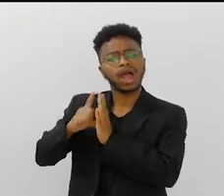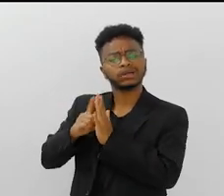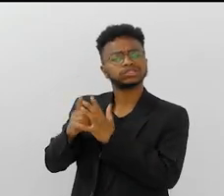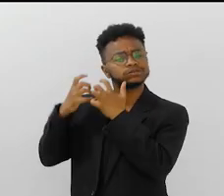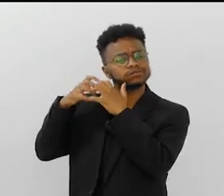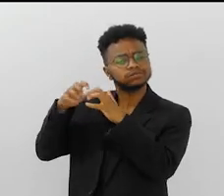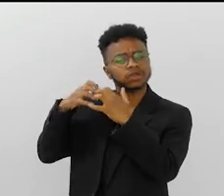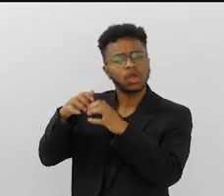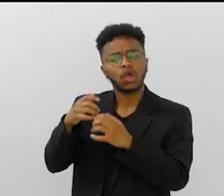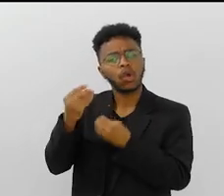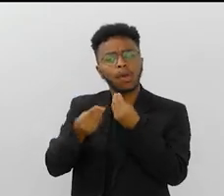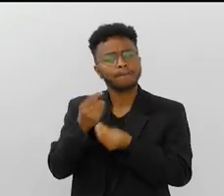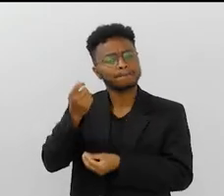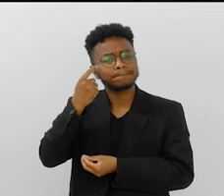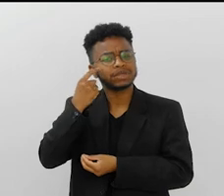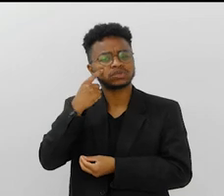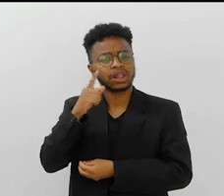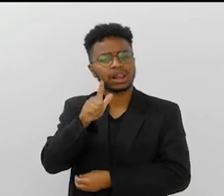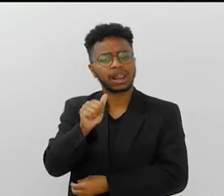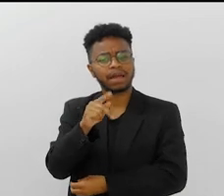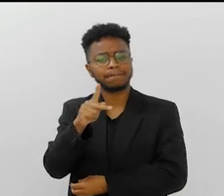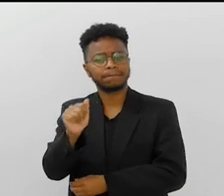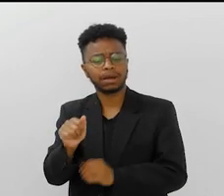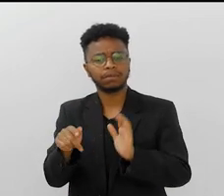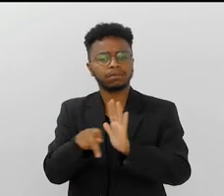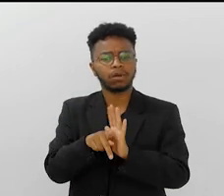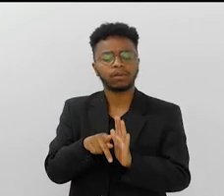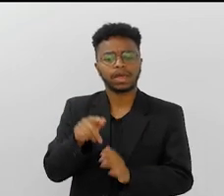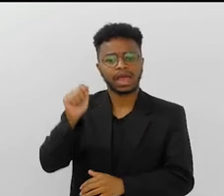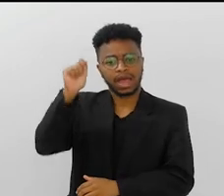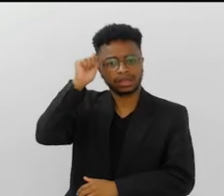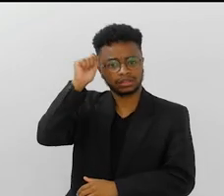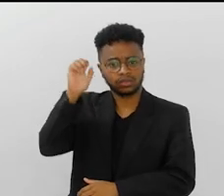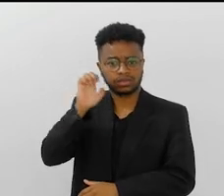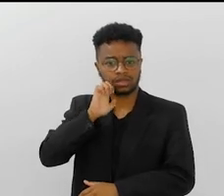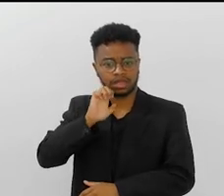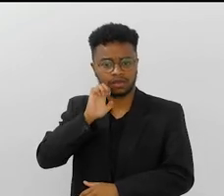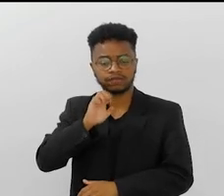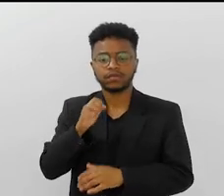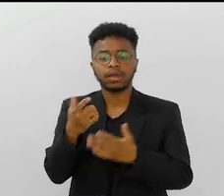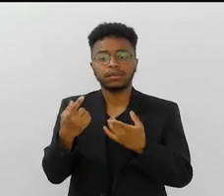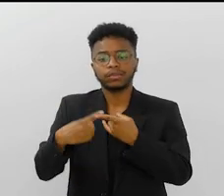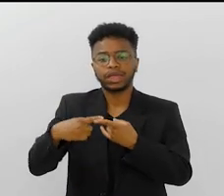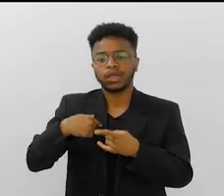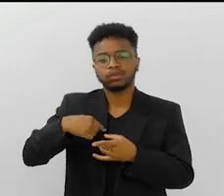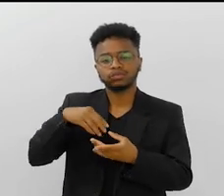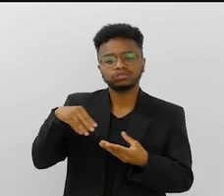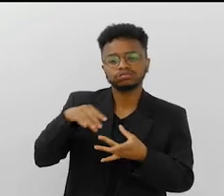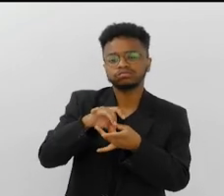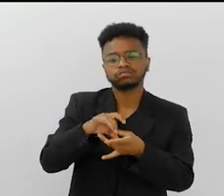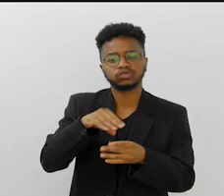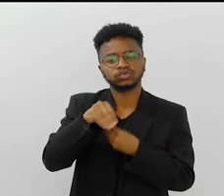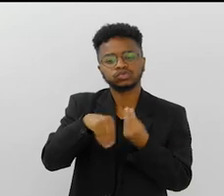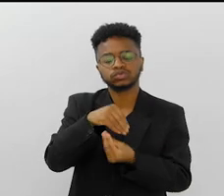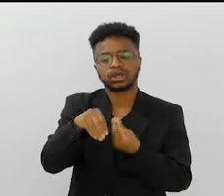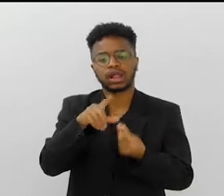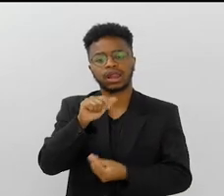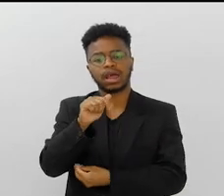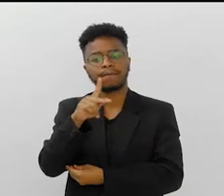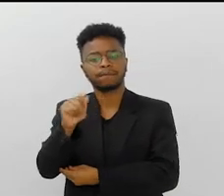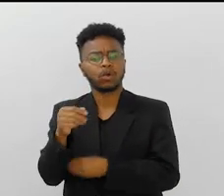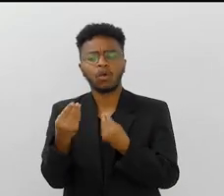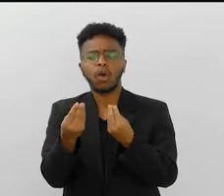Como é que ele pensou na Lapa de Adão e Eva, por exemplo? Né? Eu vou pegar Adão e Eva e vou juntar com a Lapa. Como é que